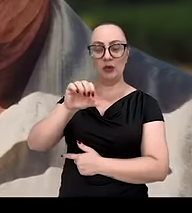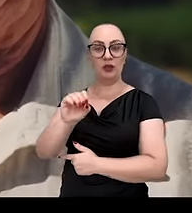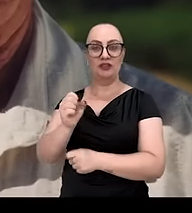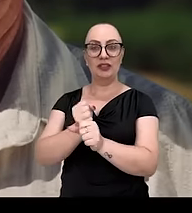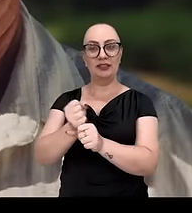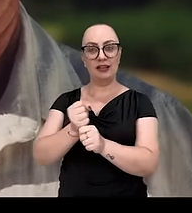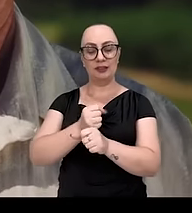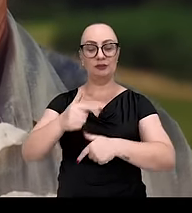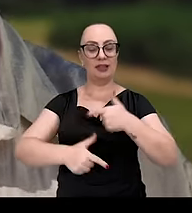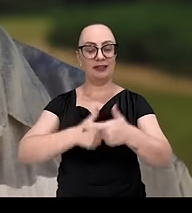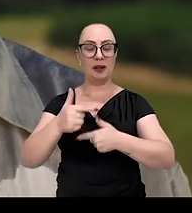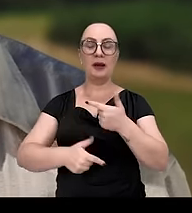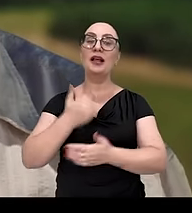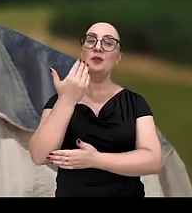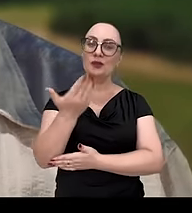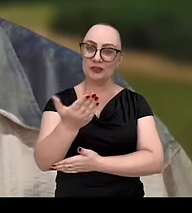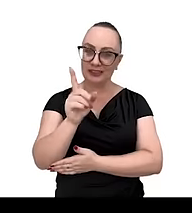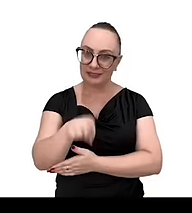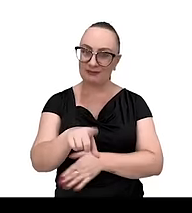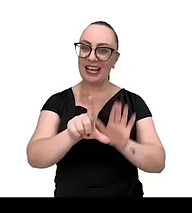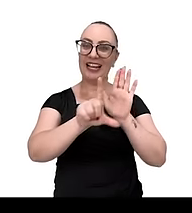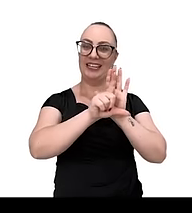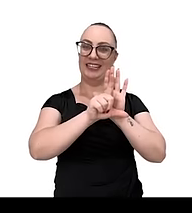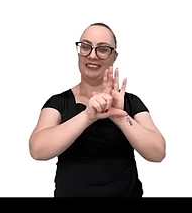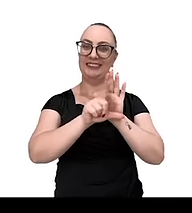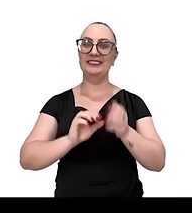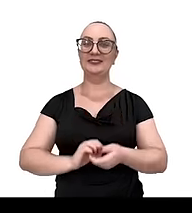190 anos. Trabalhar por você. É de lei.